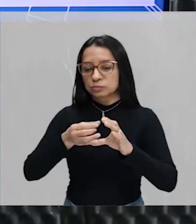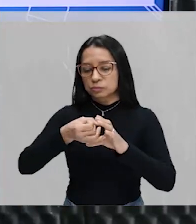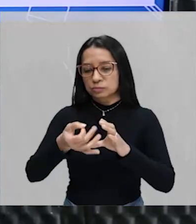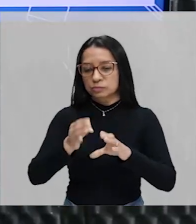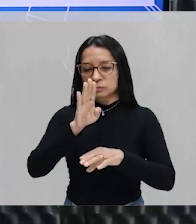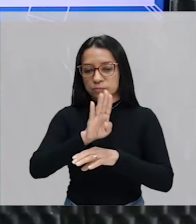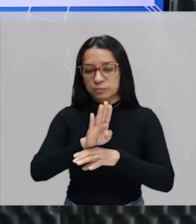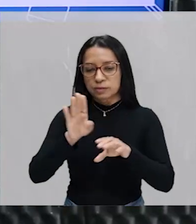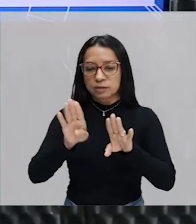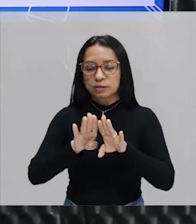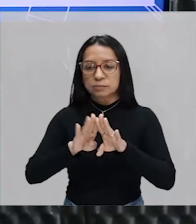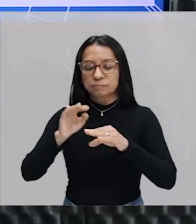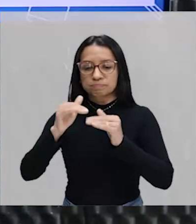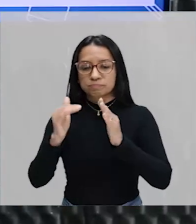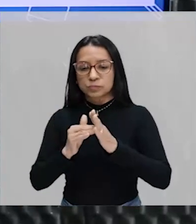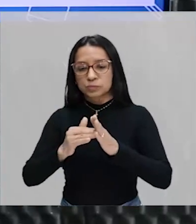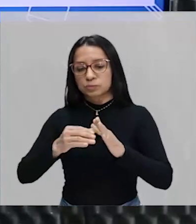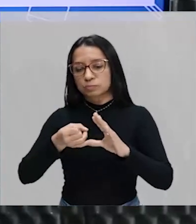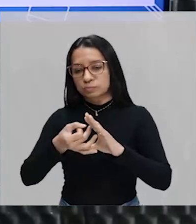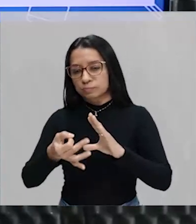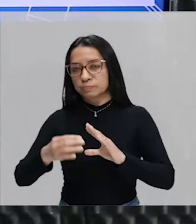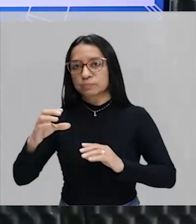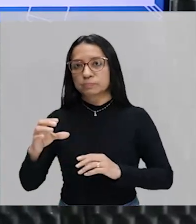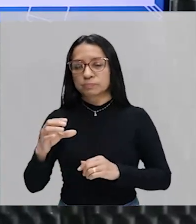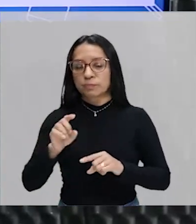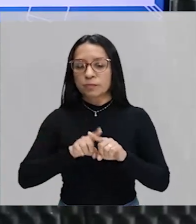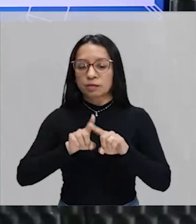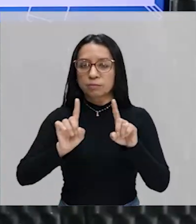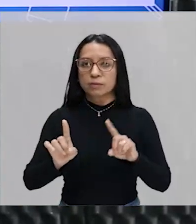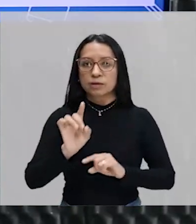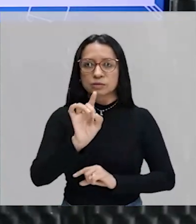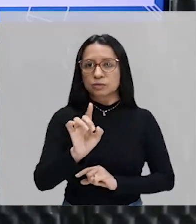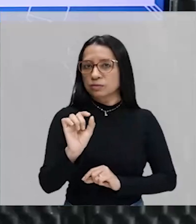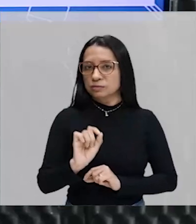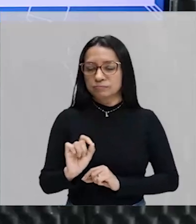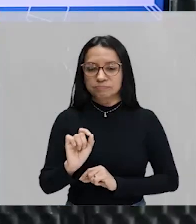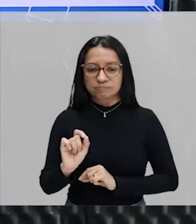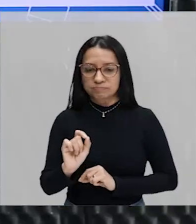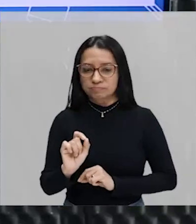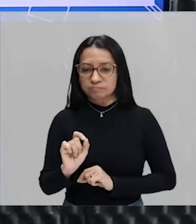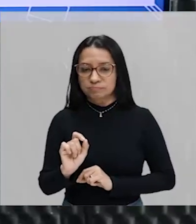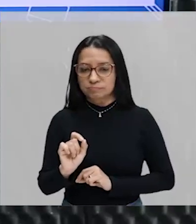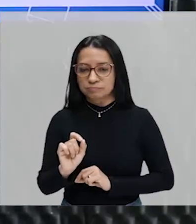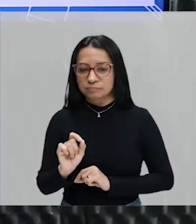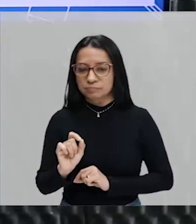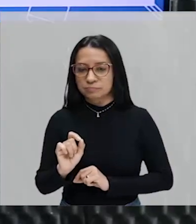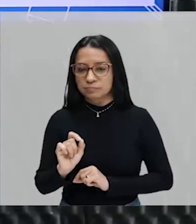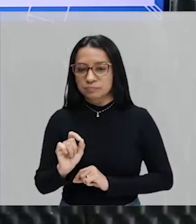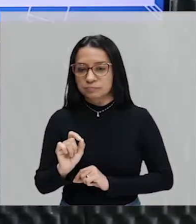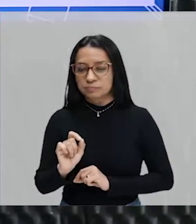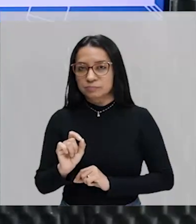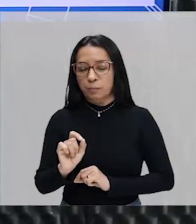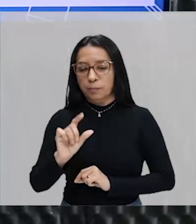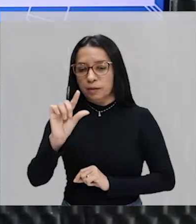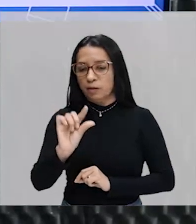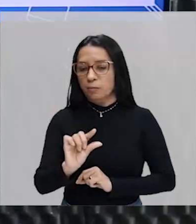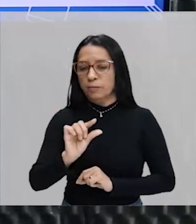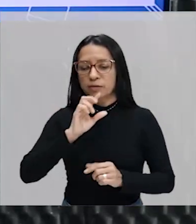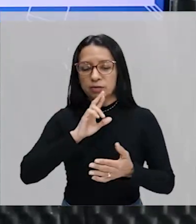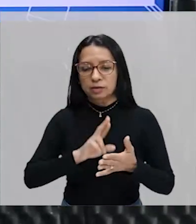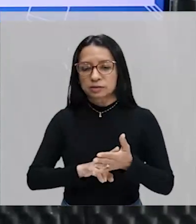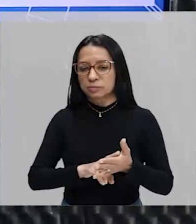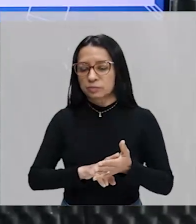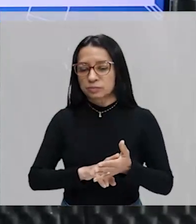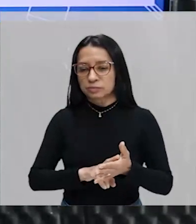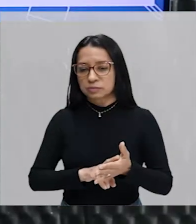B e também todo o conjunto C. Mas só isso é parte da nossa resposta, eu vou ainda usar essa informação.